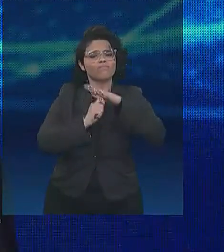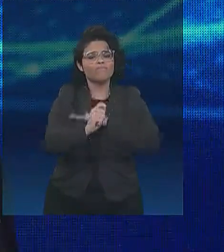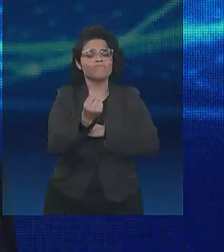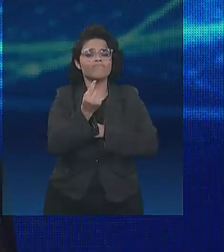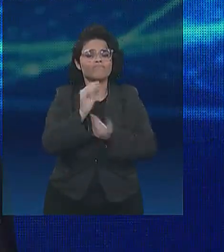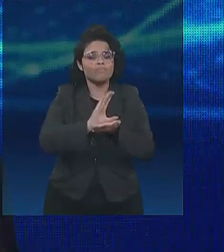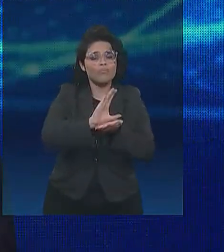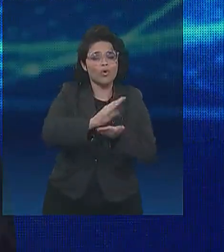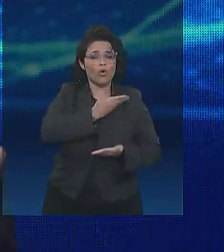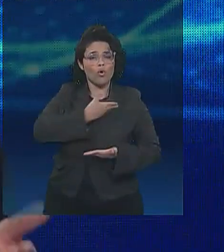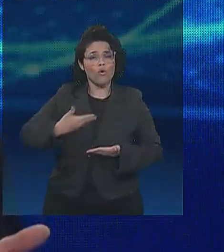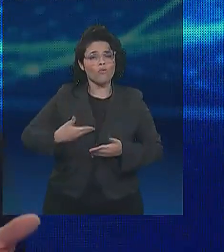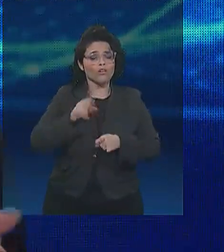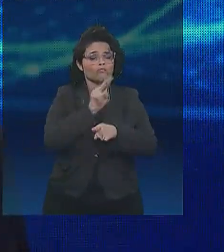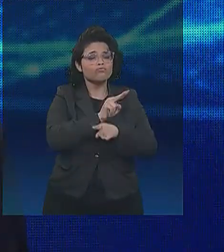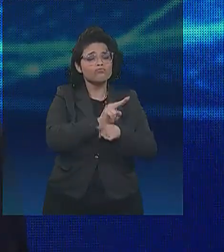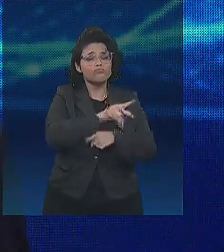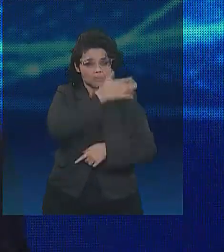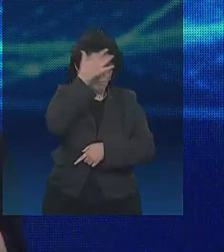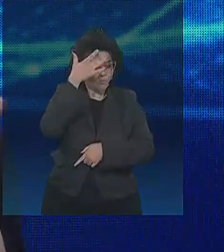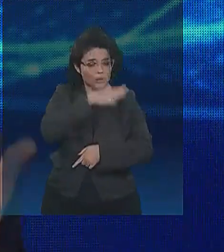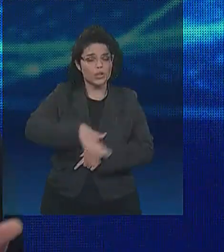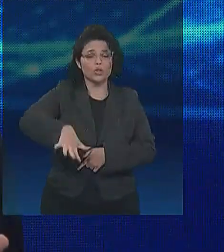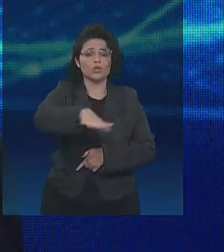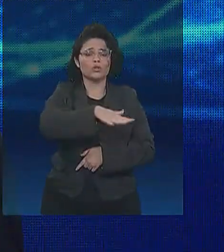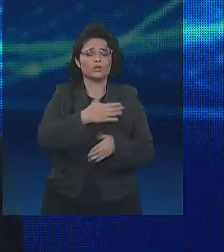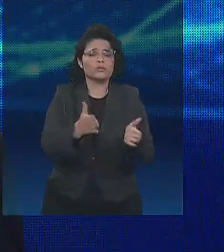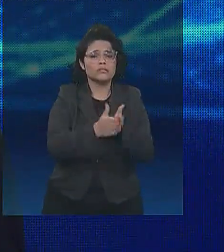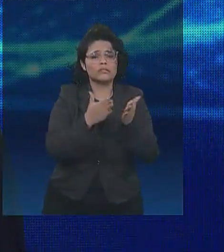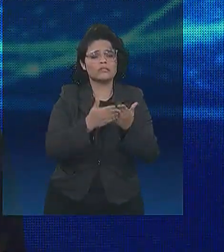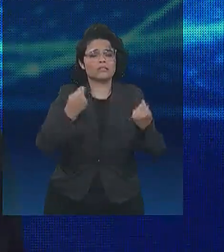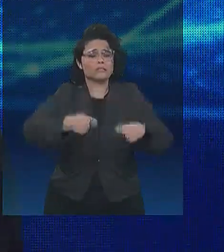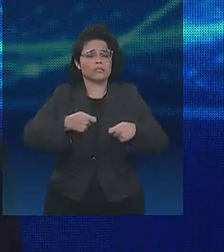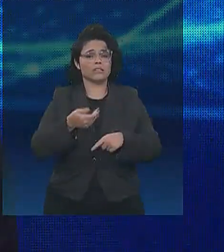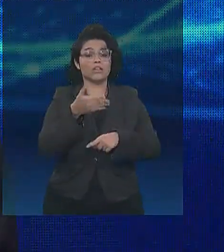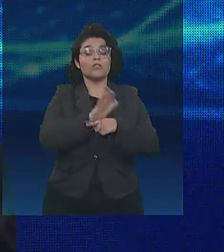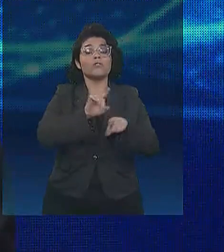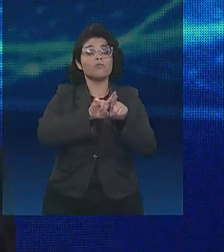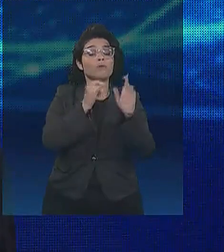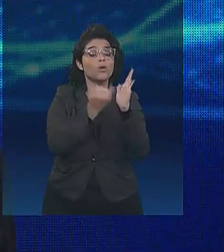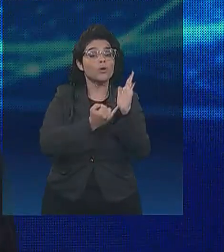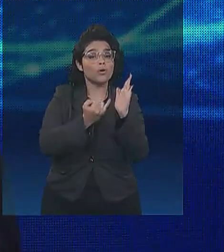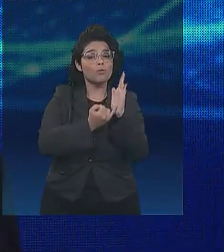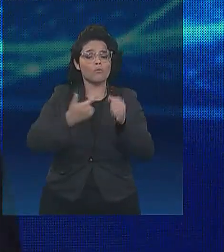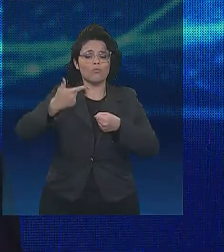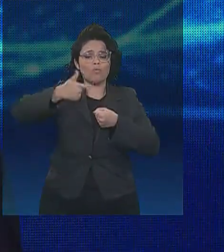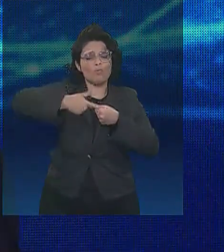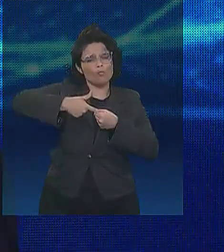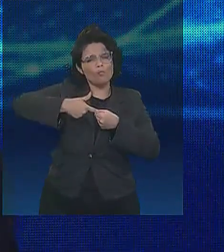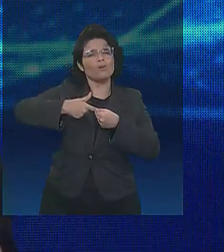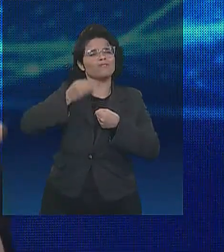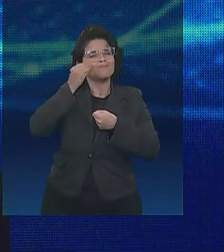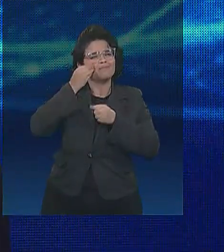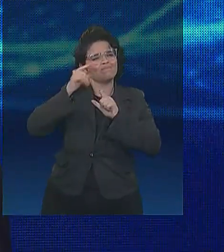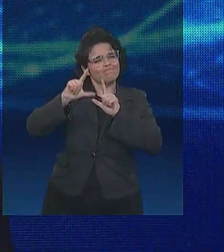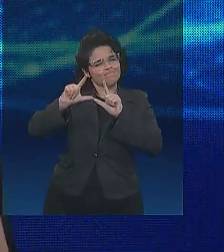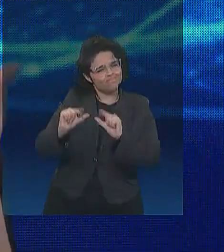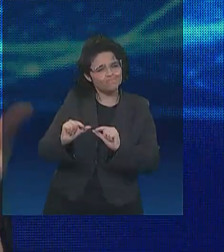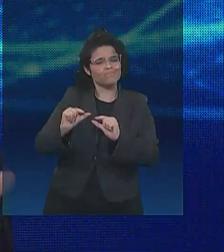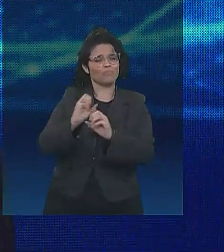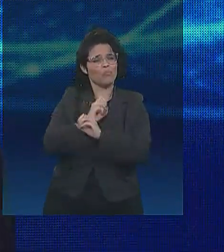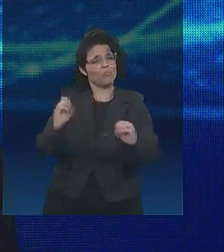vulneráveis e algumas categorias, manter zerados os impostos sobre combustíveis e também